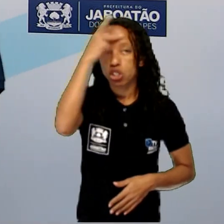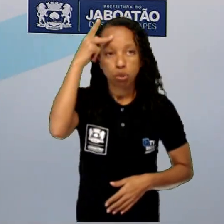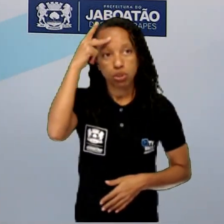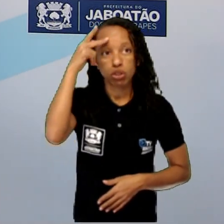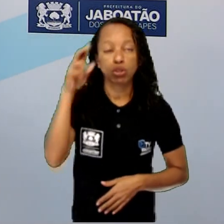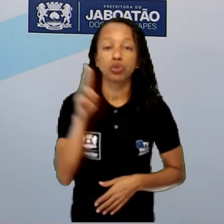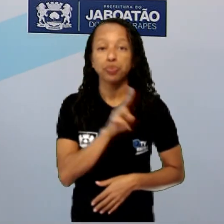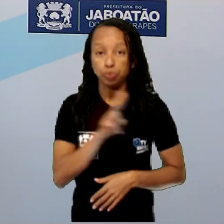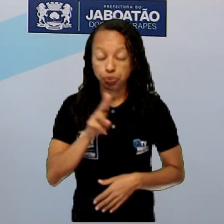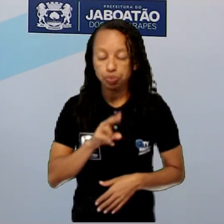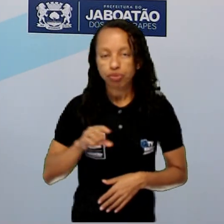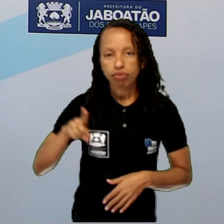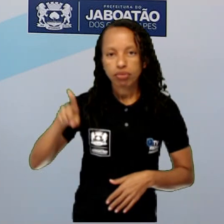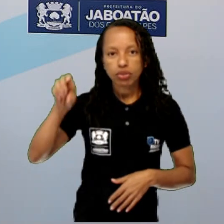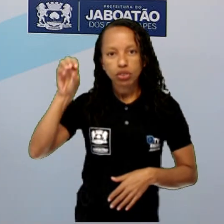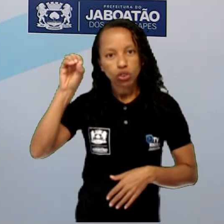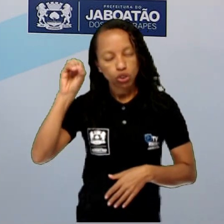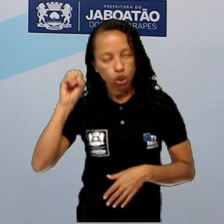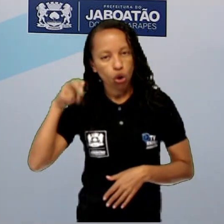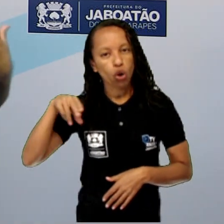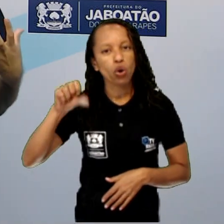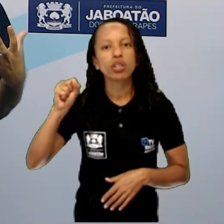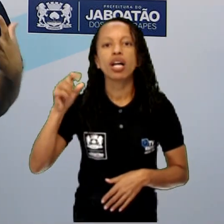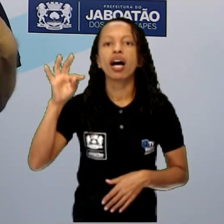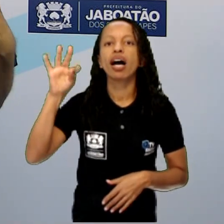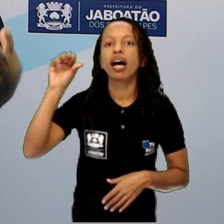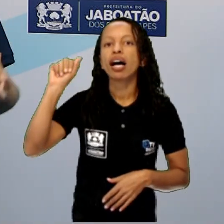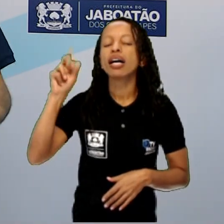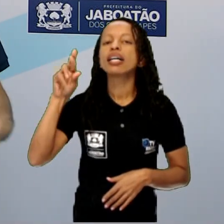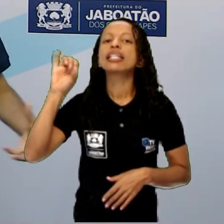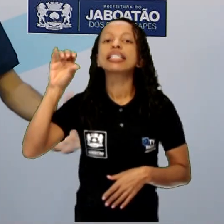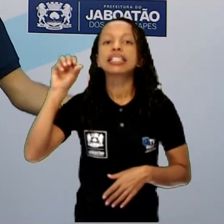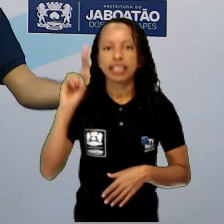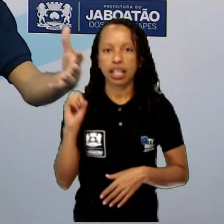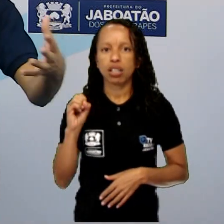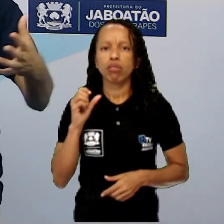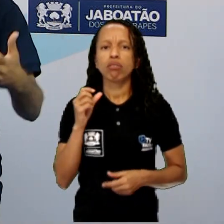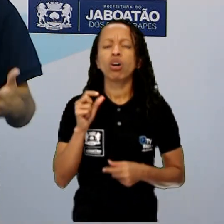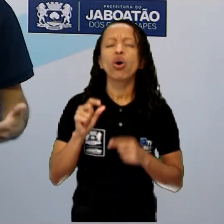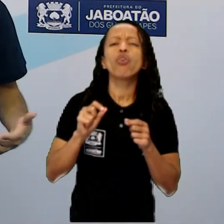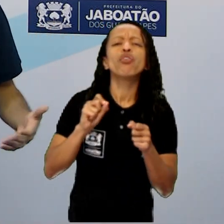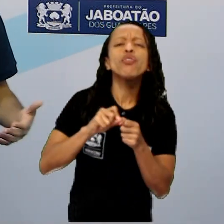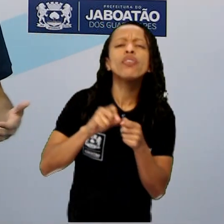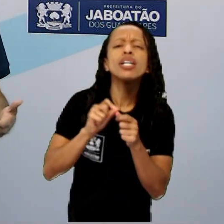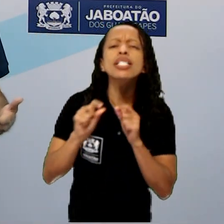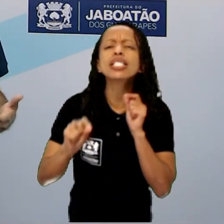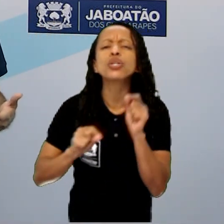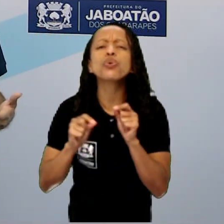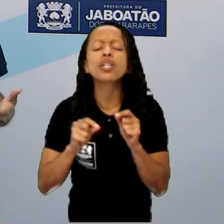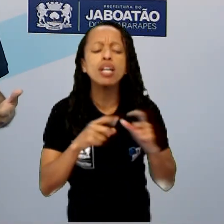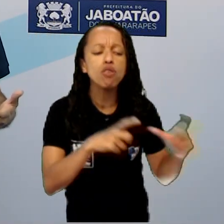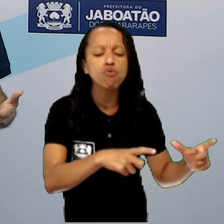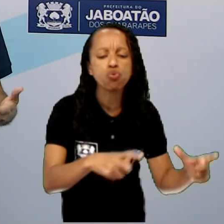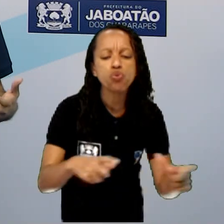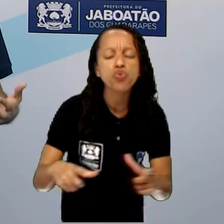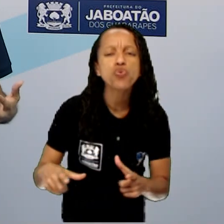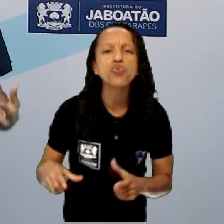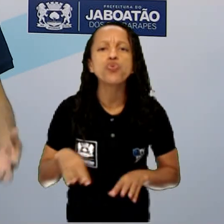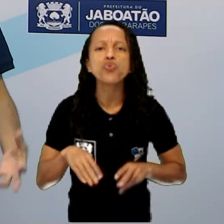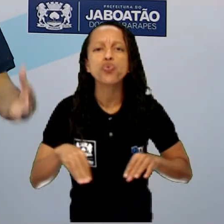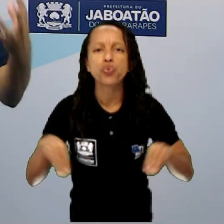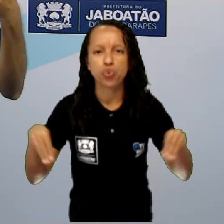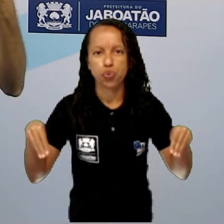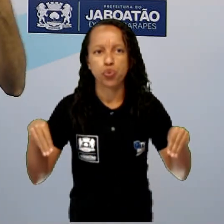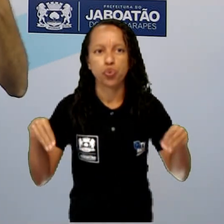de donatários. E aí o que é que esses donatários vão fazer com essas terras agora? Bom,